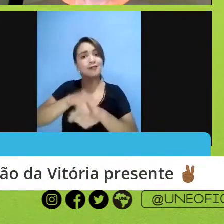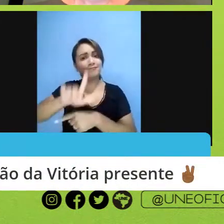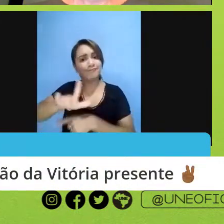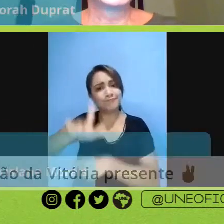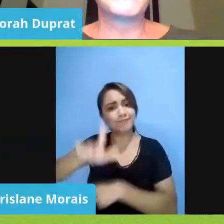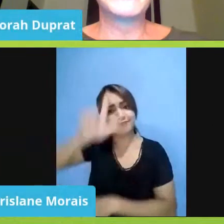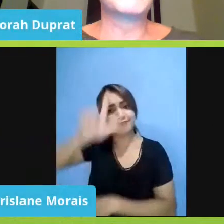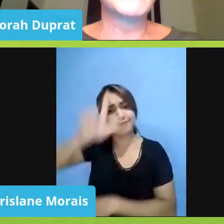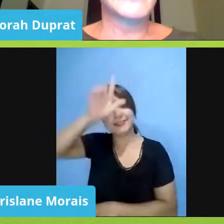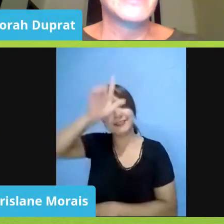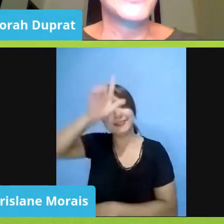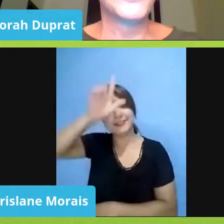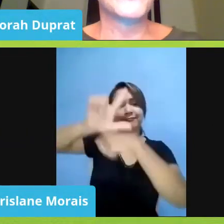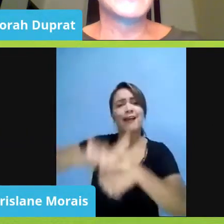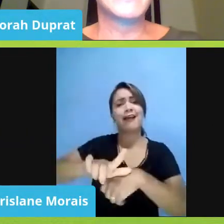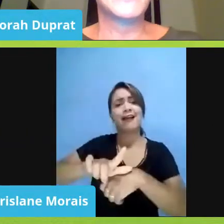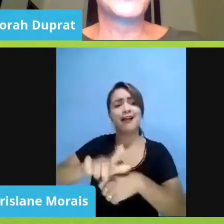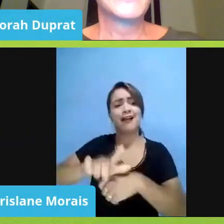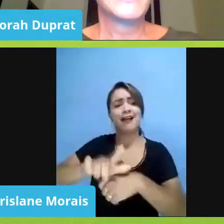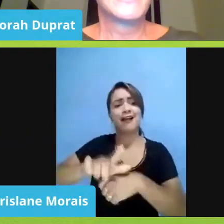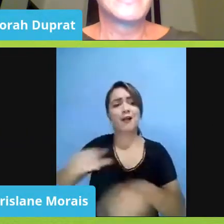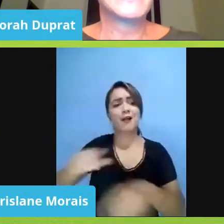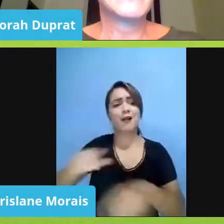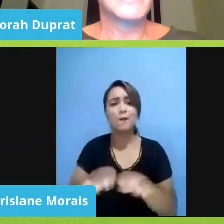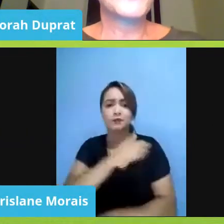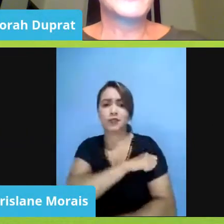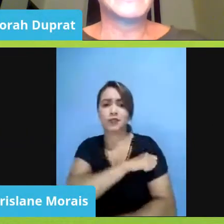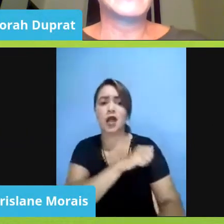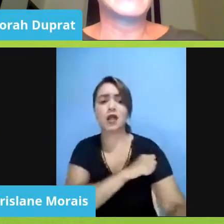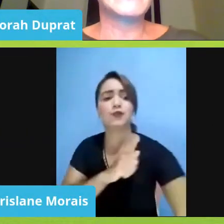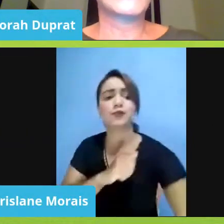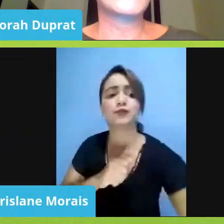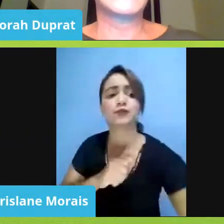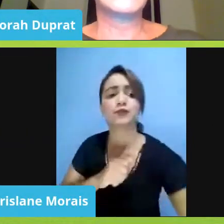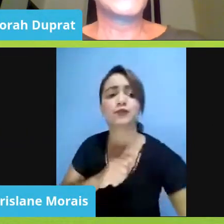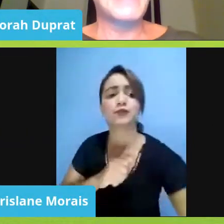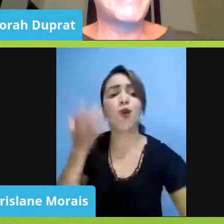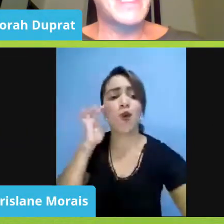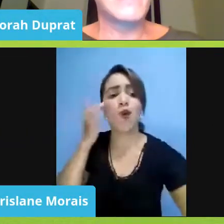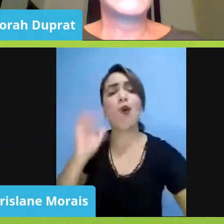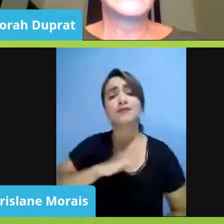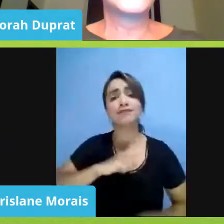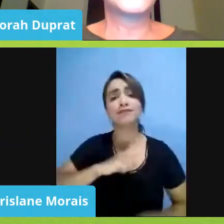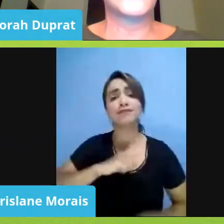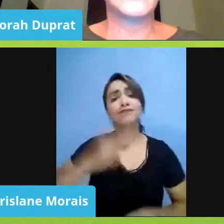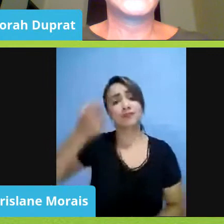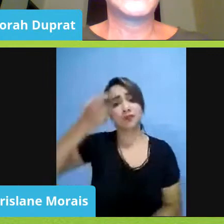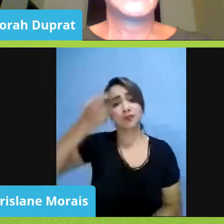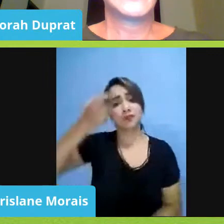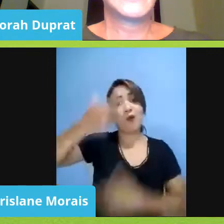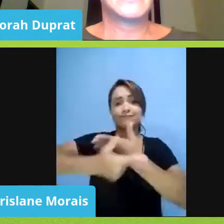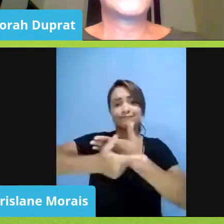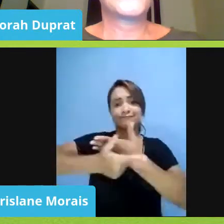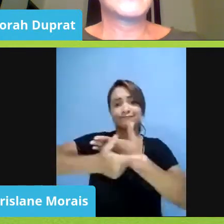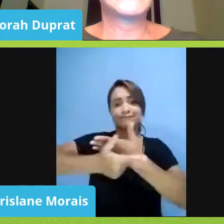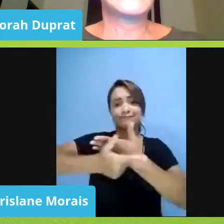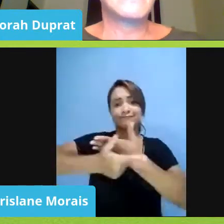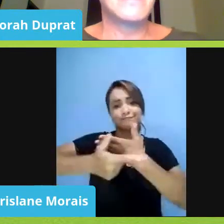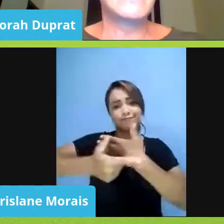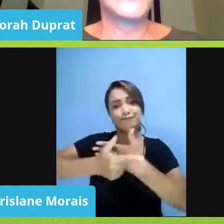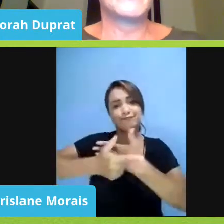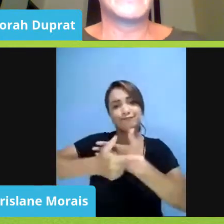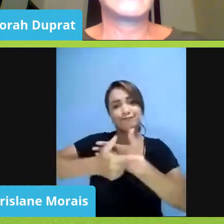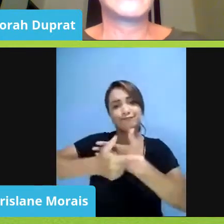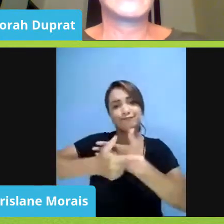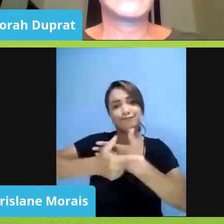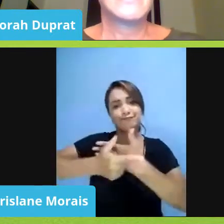eu acho que esse país depende tanto de vocês, eu acho que tem que ter essa consciência do papel histórico de vocês